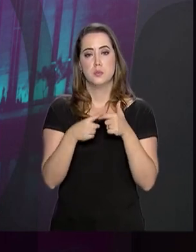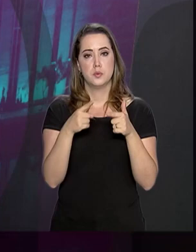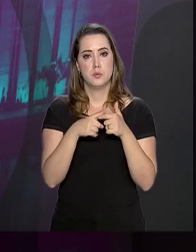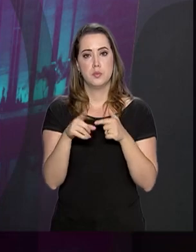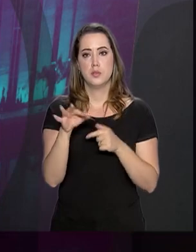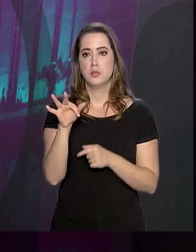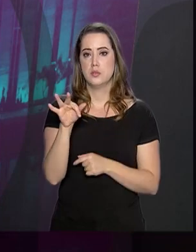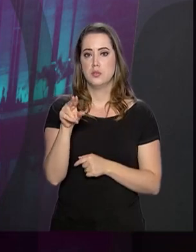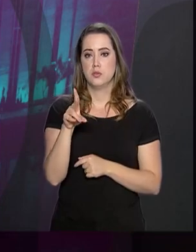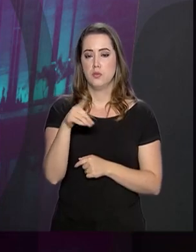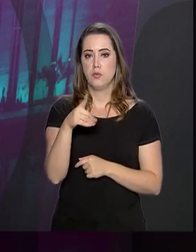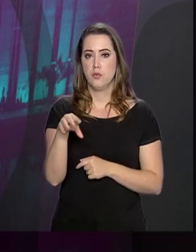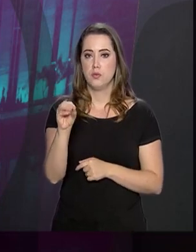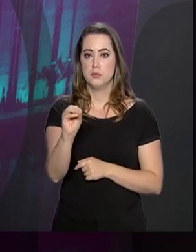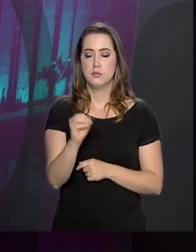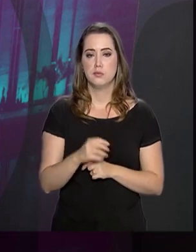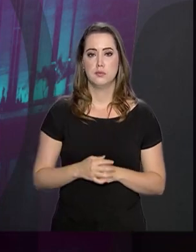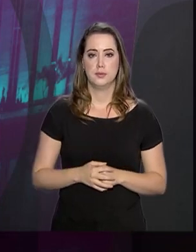Fundão?